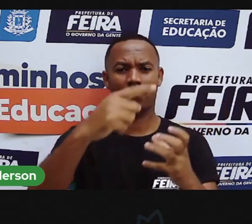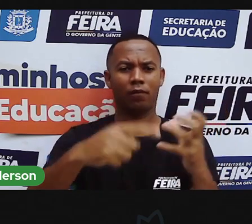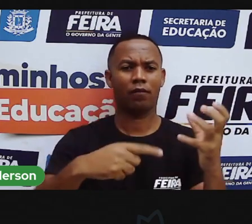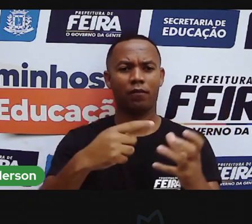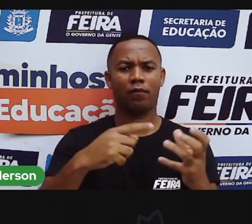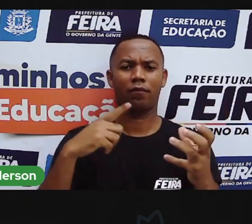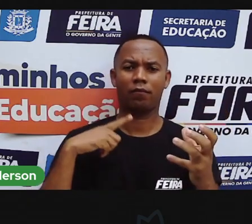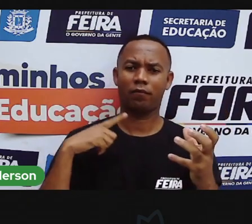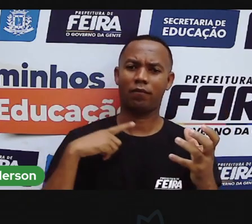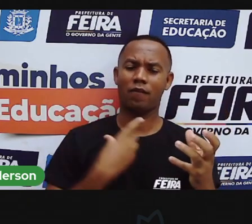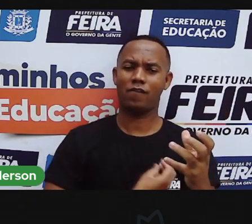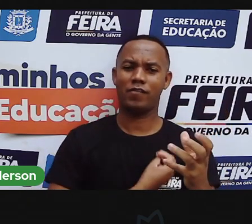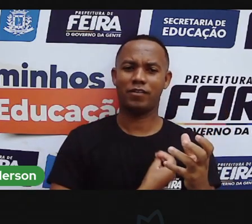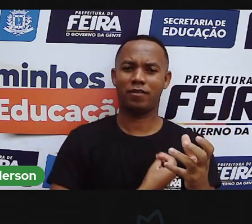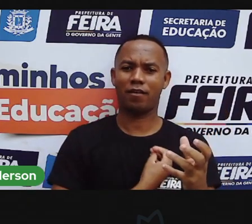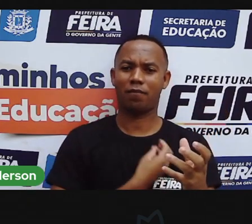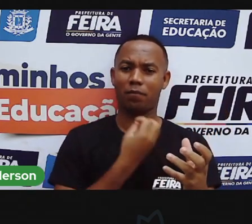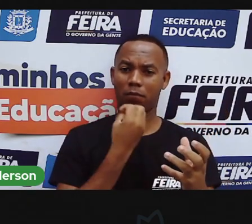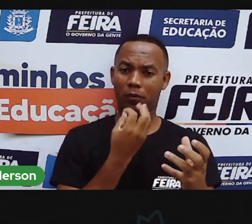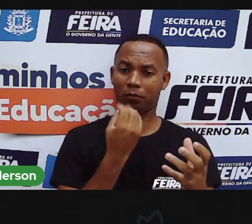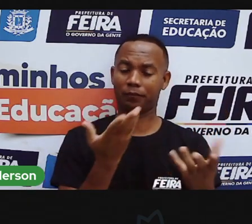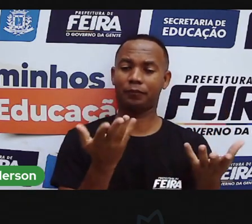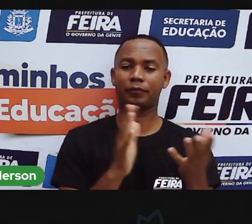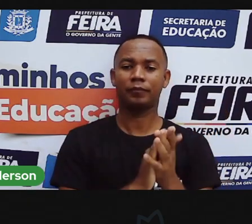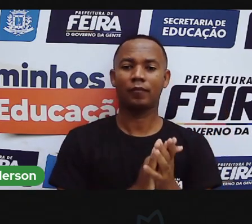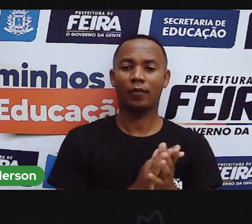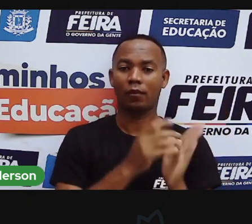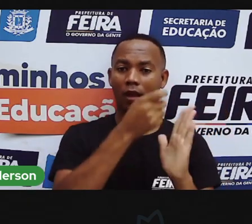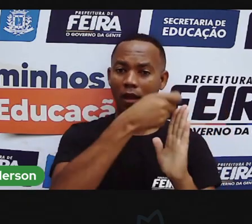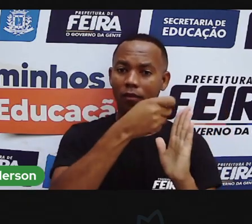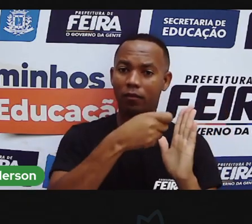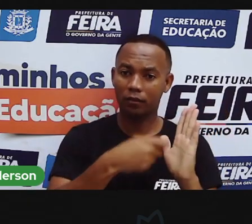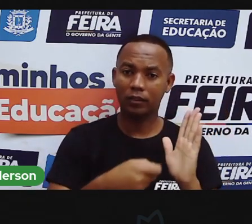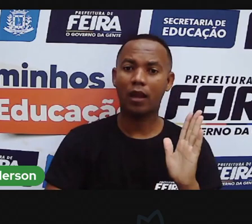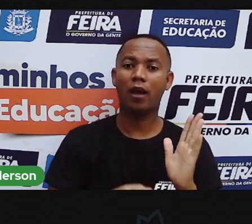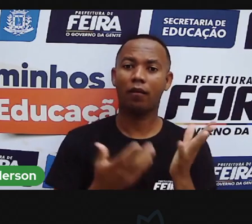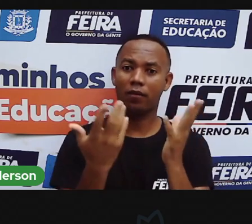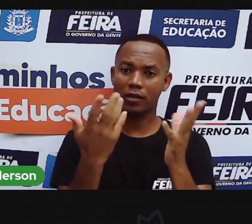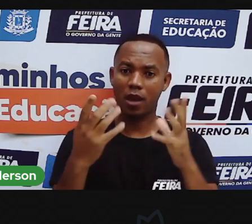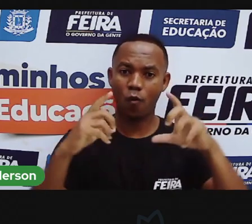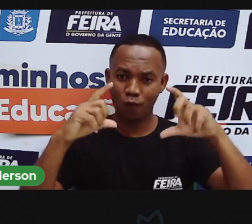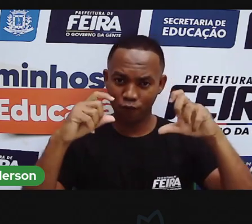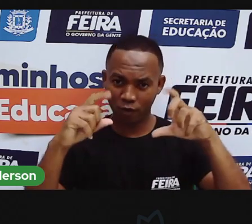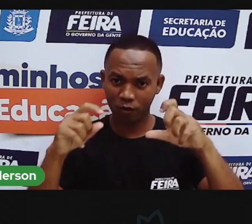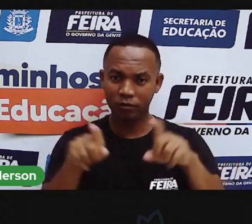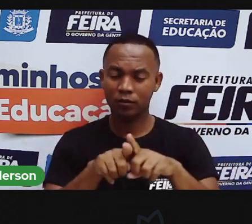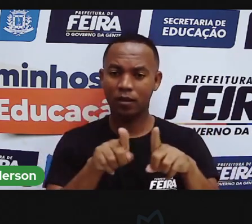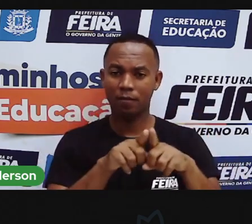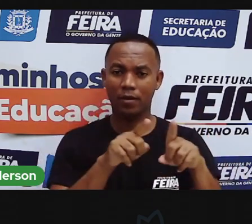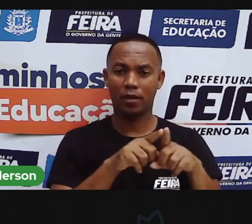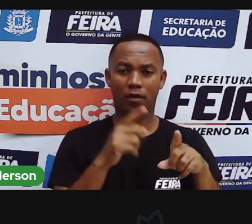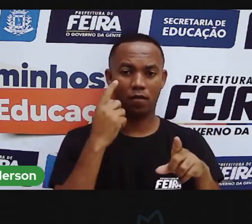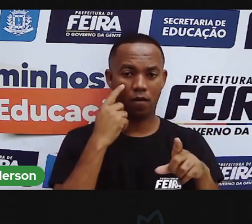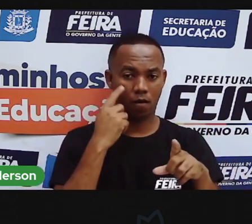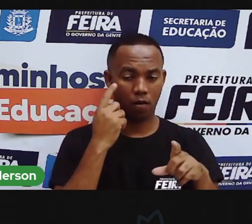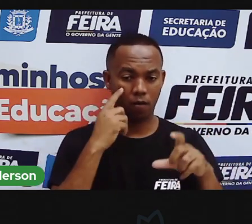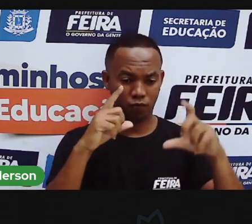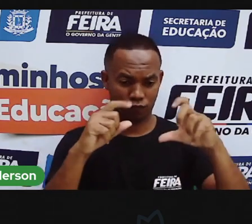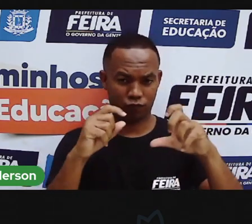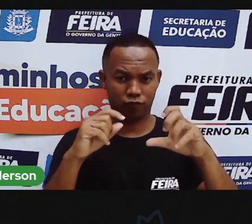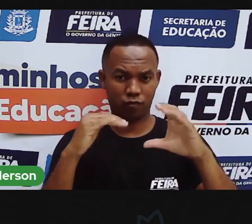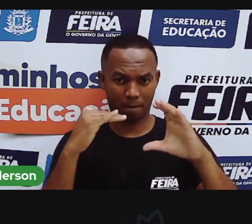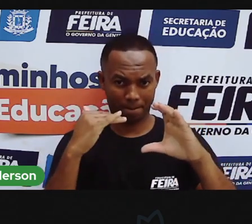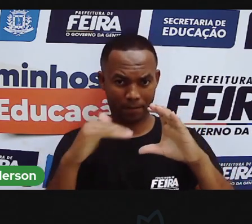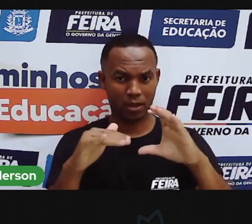está chegando aí para vocês, estou anotando tudo bonitinho aí no caderno de vocês. Quero fotos nesses cadernos aí, viu? De vocês assistindo a minha aula. Não